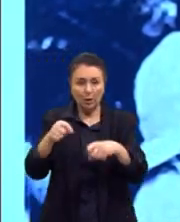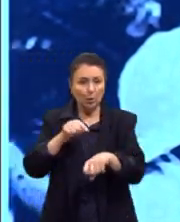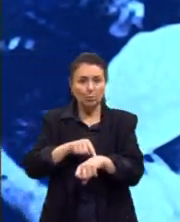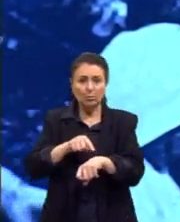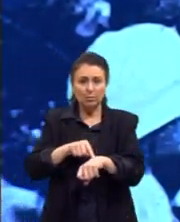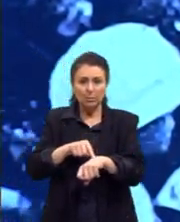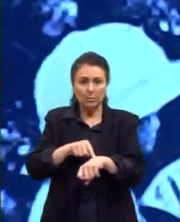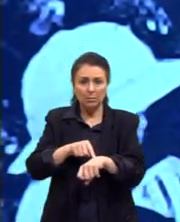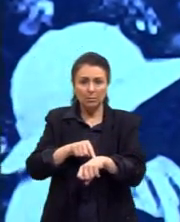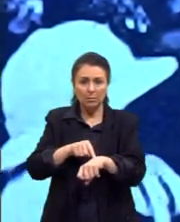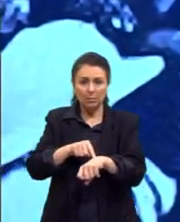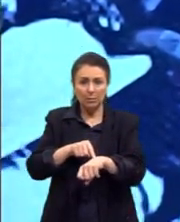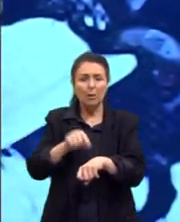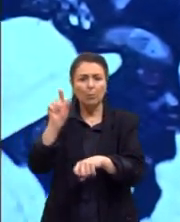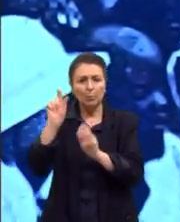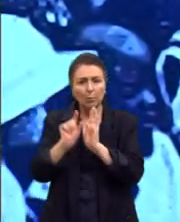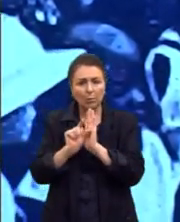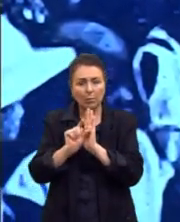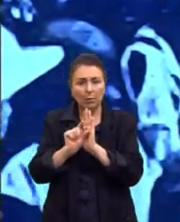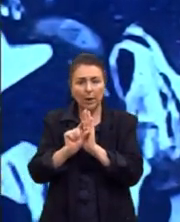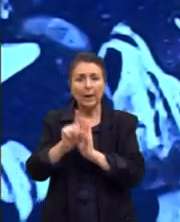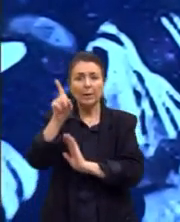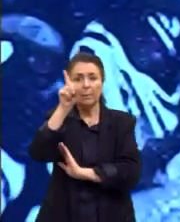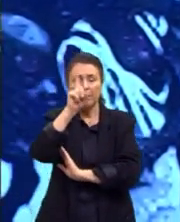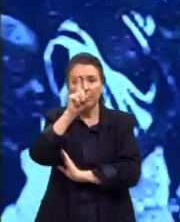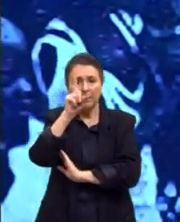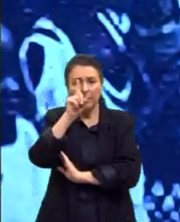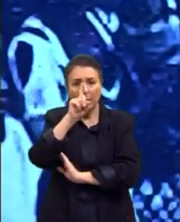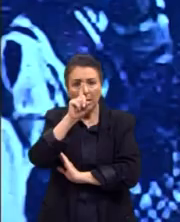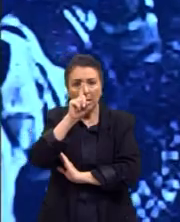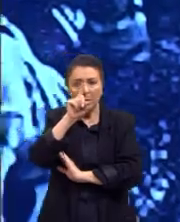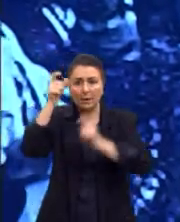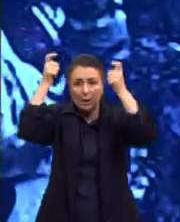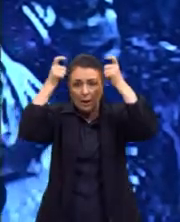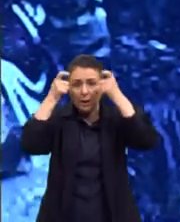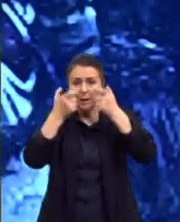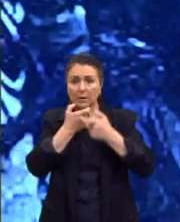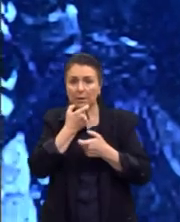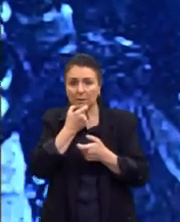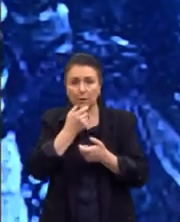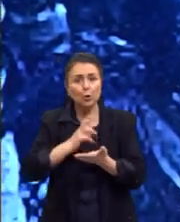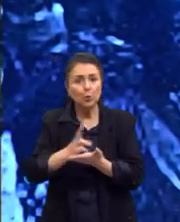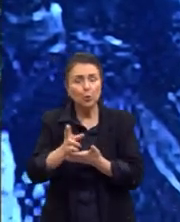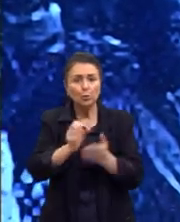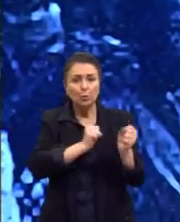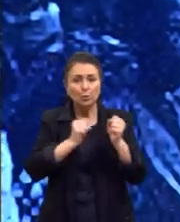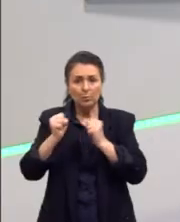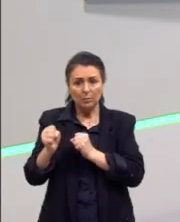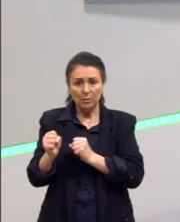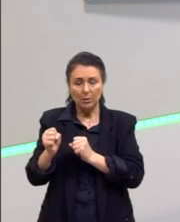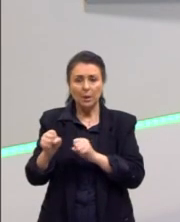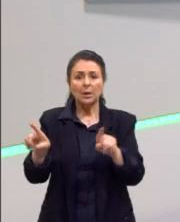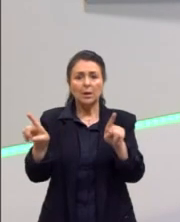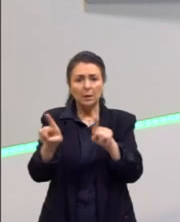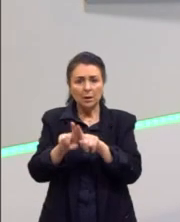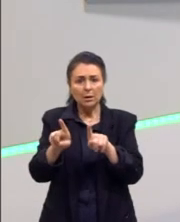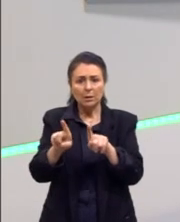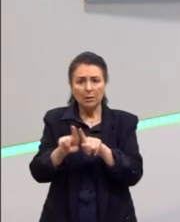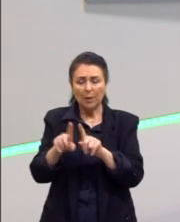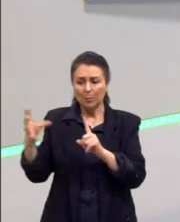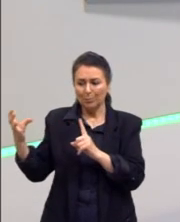a mãe da rainha Elizabeth, que está aí no poder. E essas pessoas estavam aí praticando uma dominação extremamente racista. Para a gente